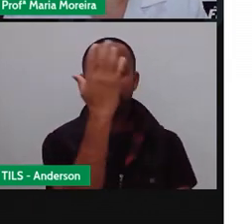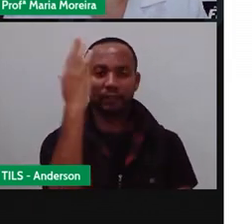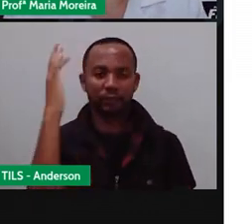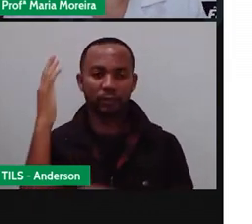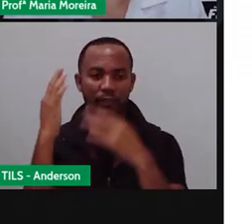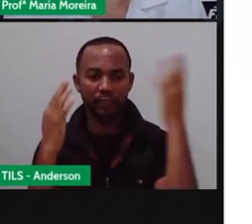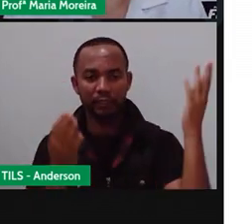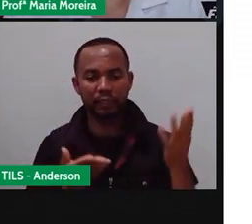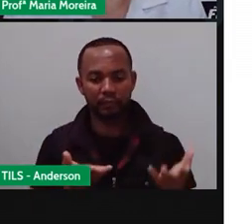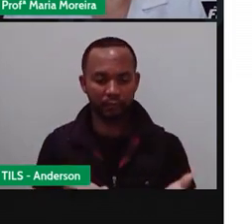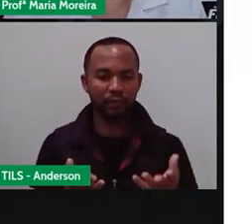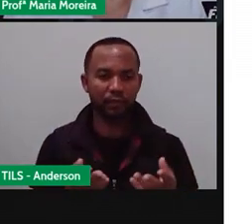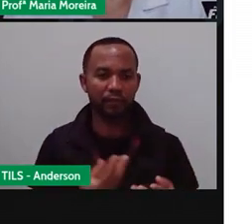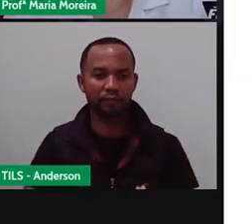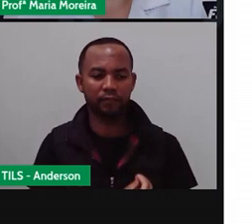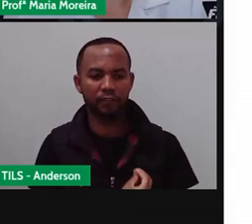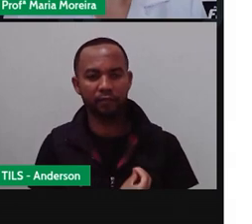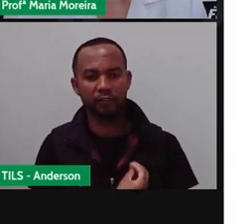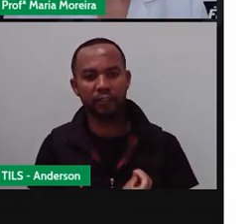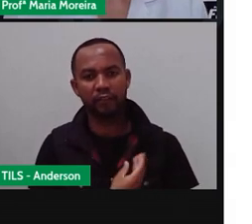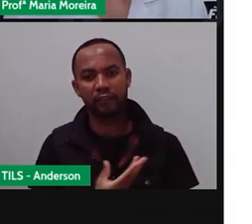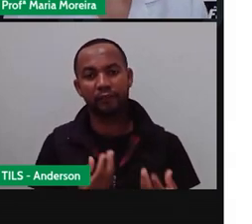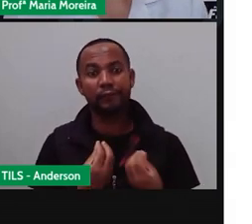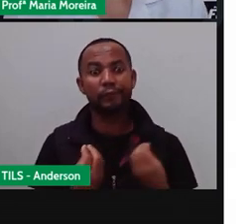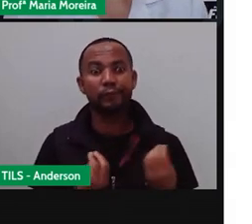convívio em cativeiro, em zoológico, viveiro,